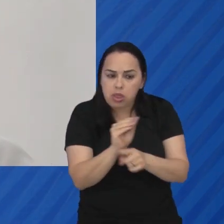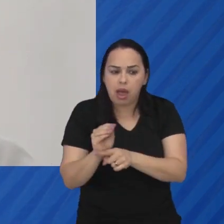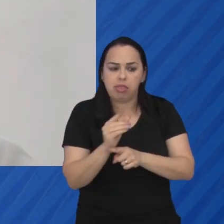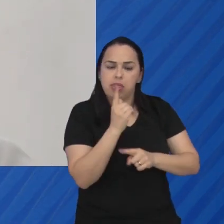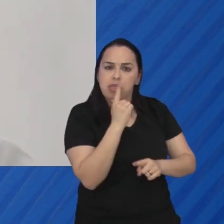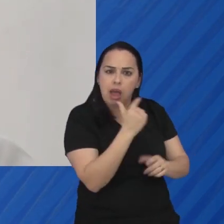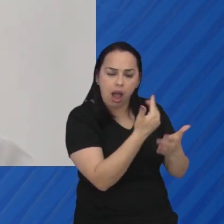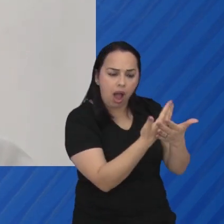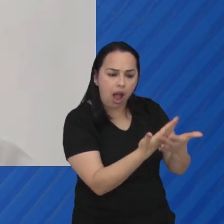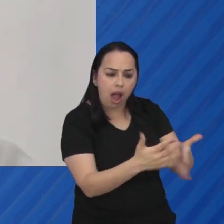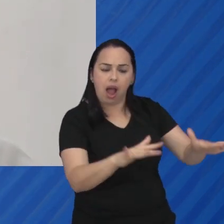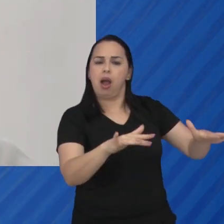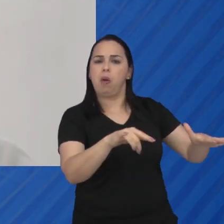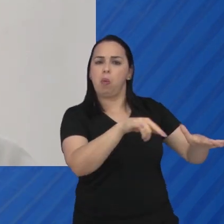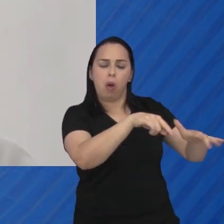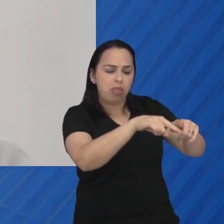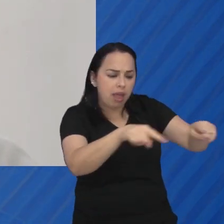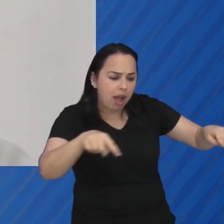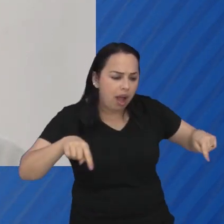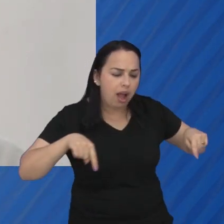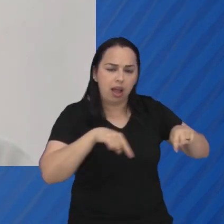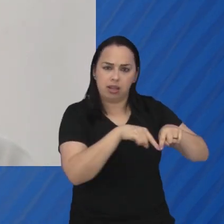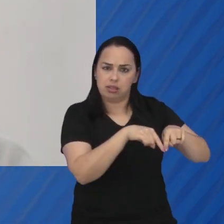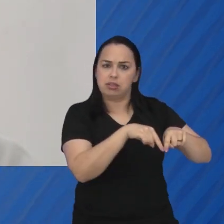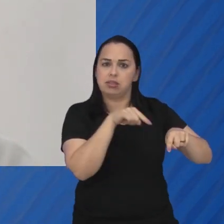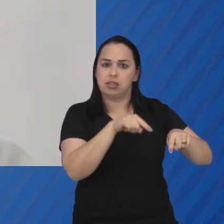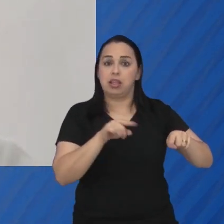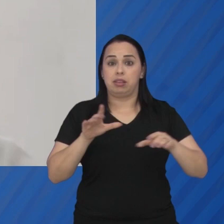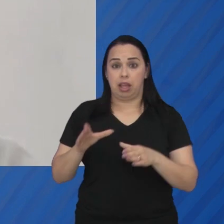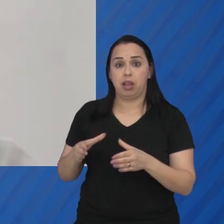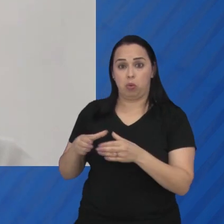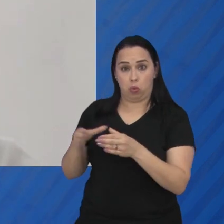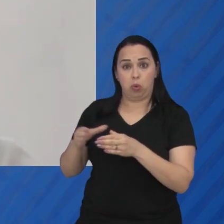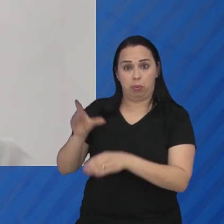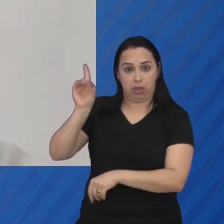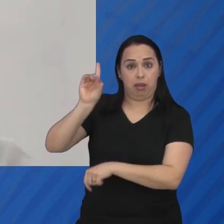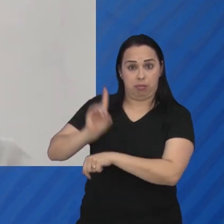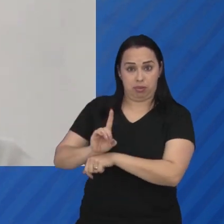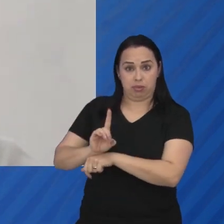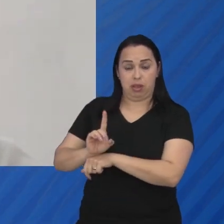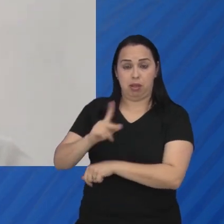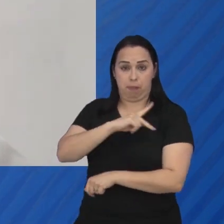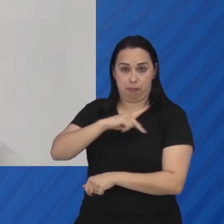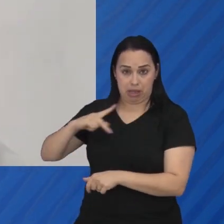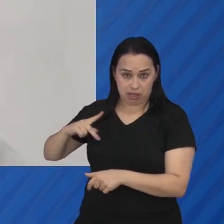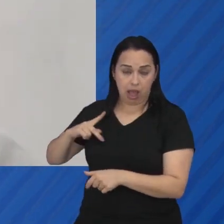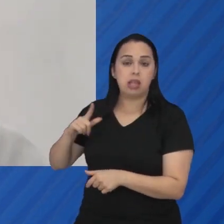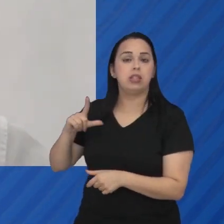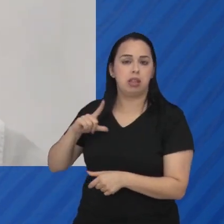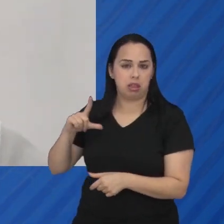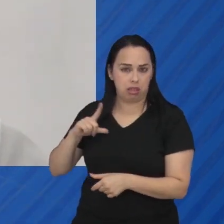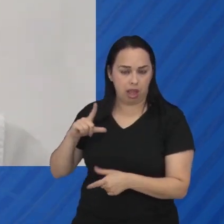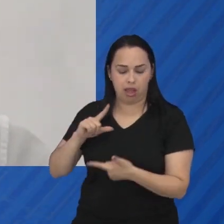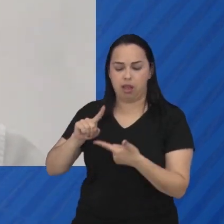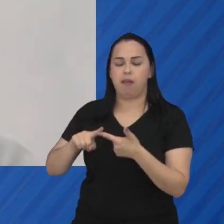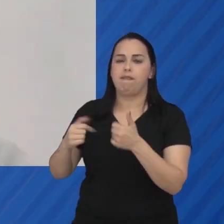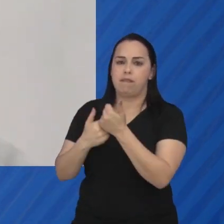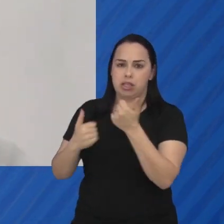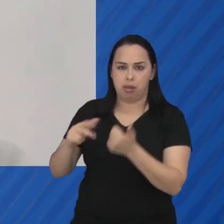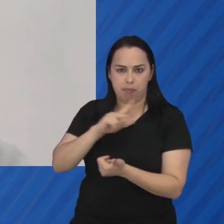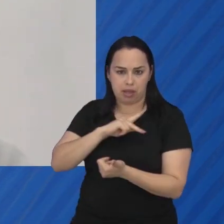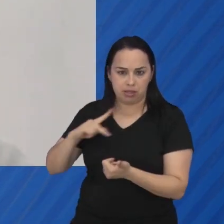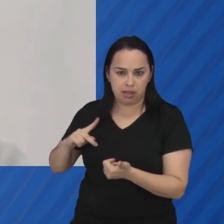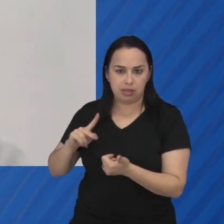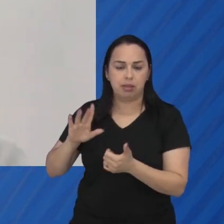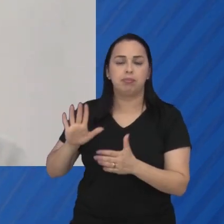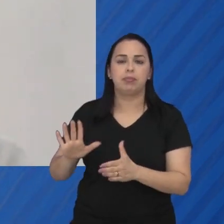dos nossos recursos hídricos na região. Ele é composto por uma diretoria, onde nós temos um presidente, um